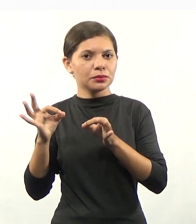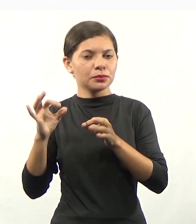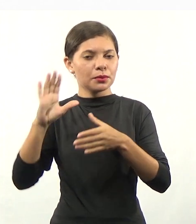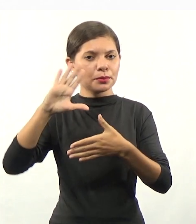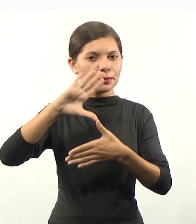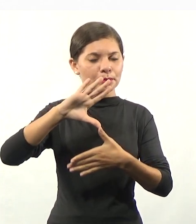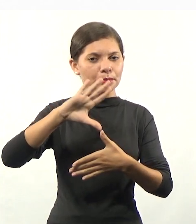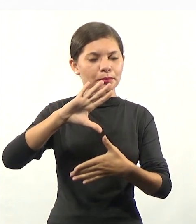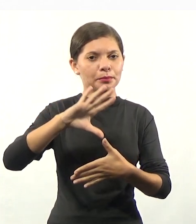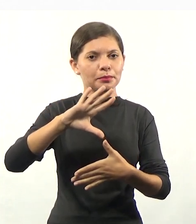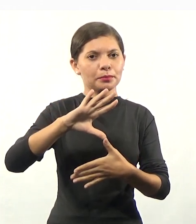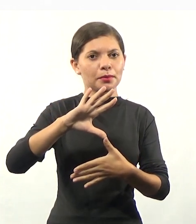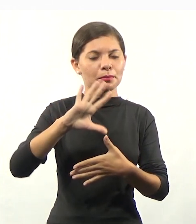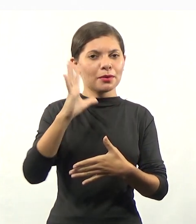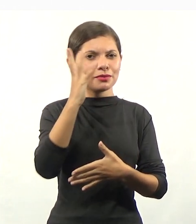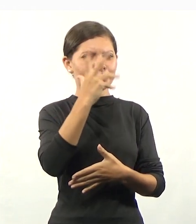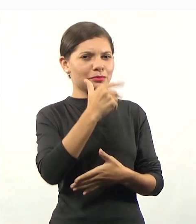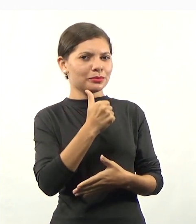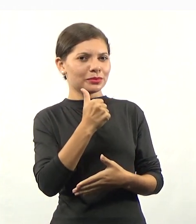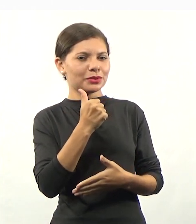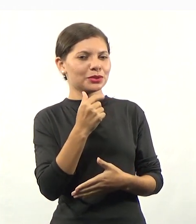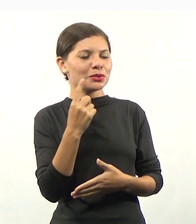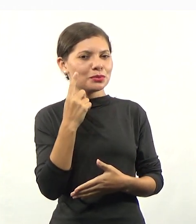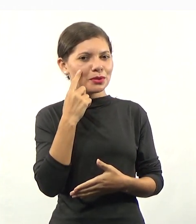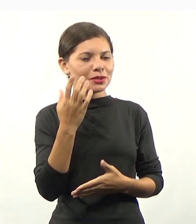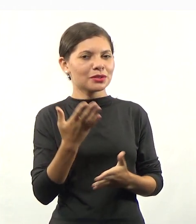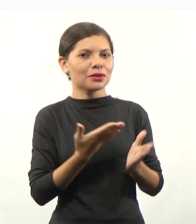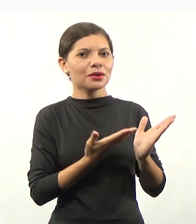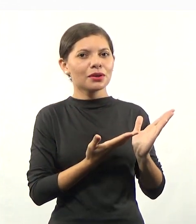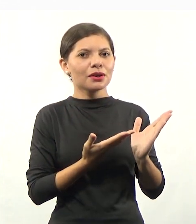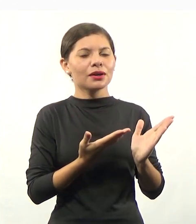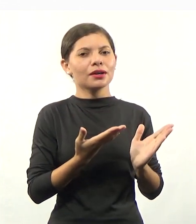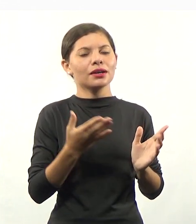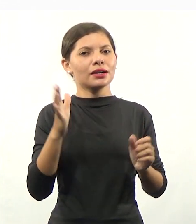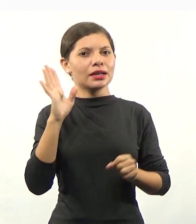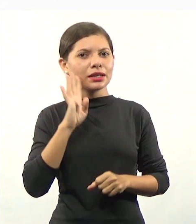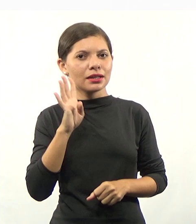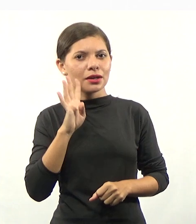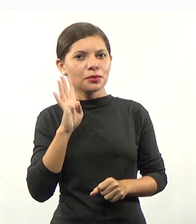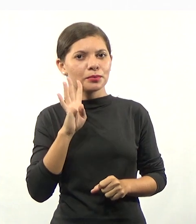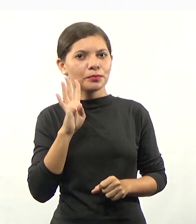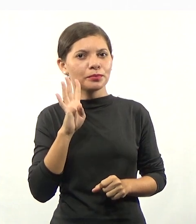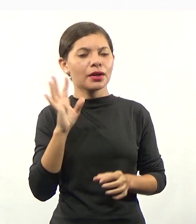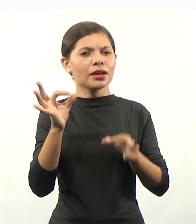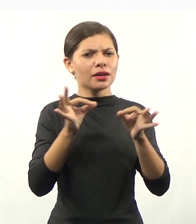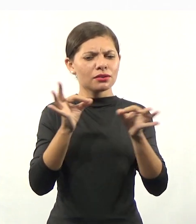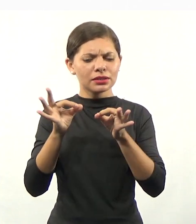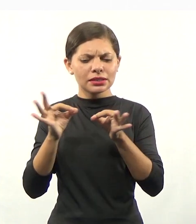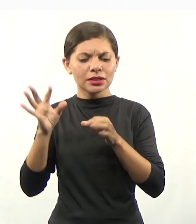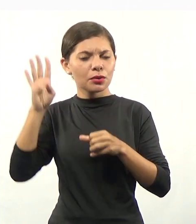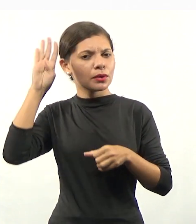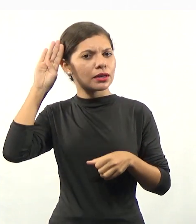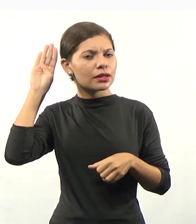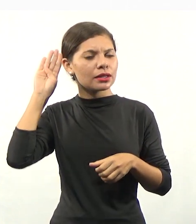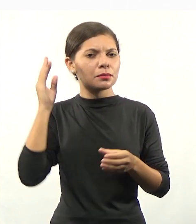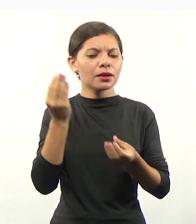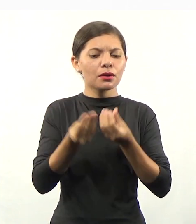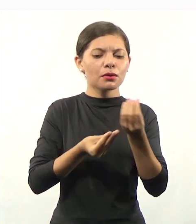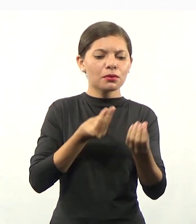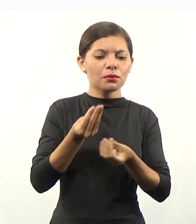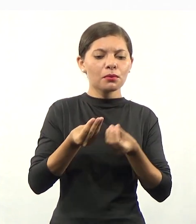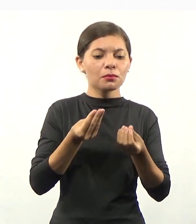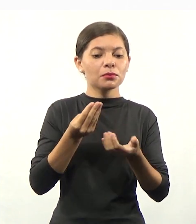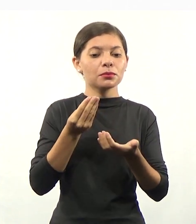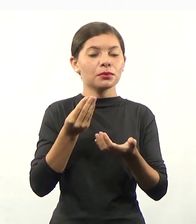mapinha para a gente poder... Ai, fica bonitinho, né gente? Olha só que legal eu fechar o mapinha. E quanto à organização acadêmica? Como é que está a